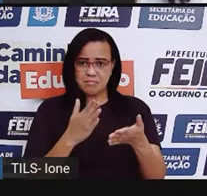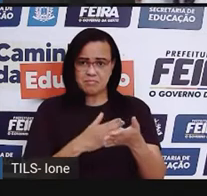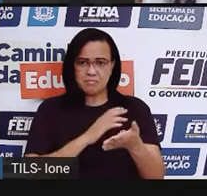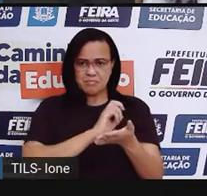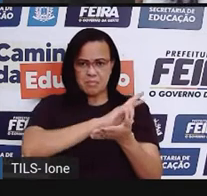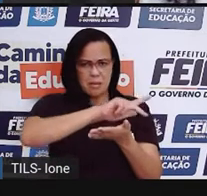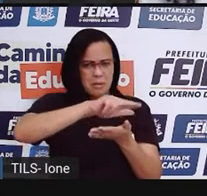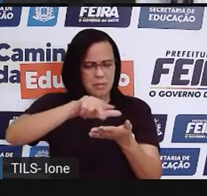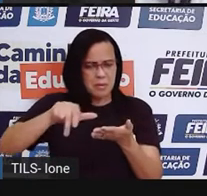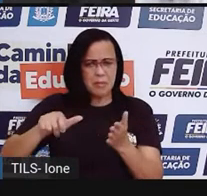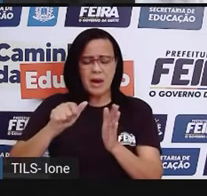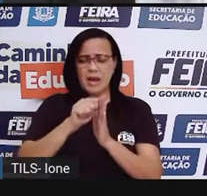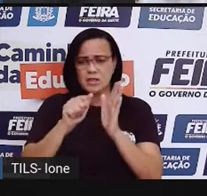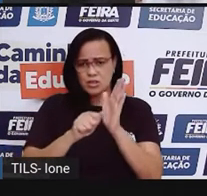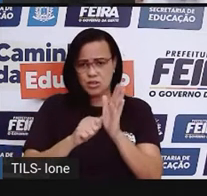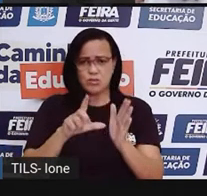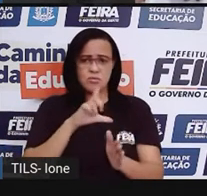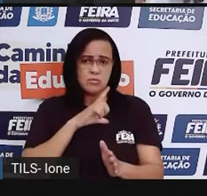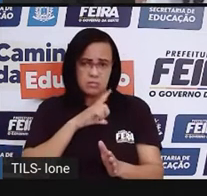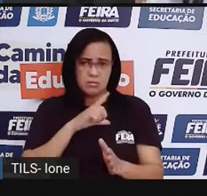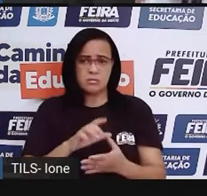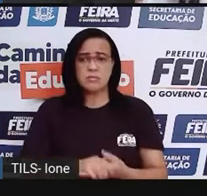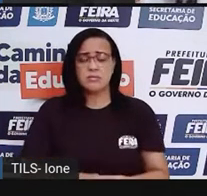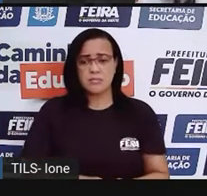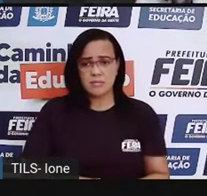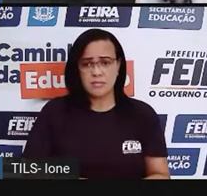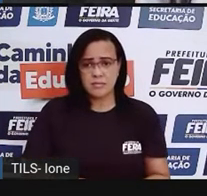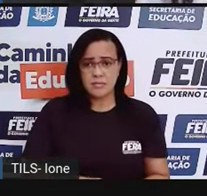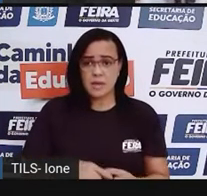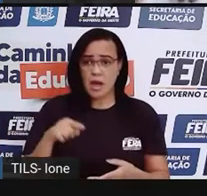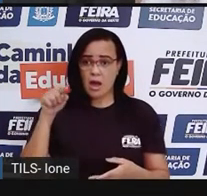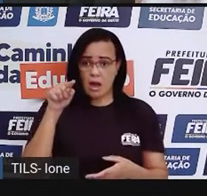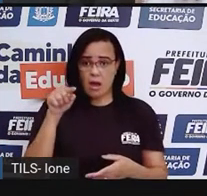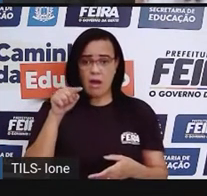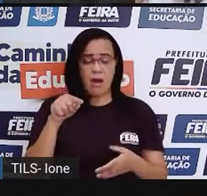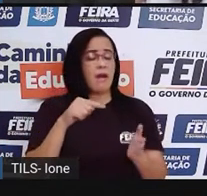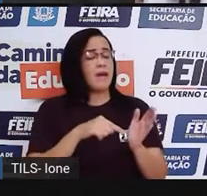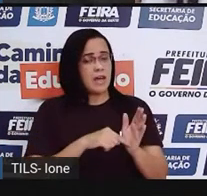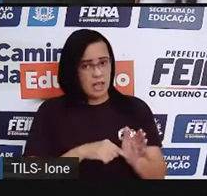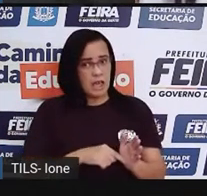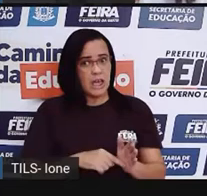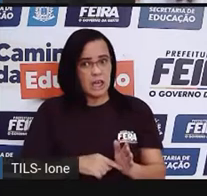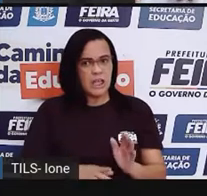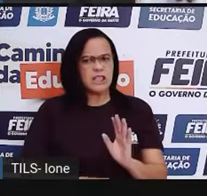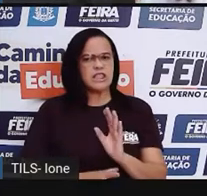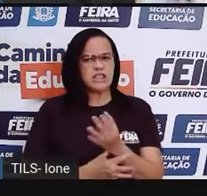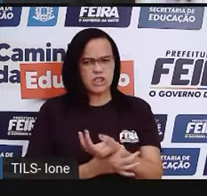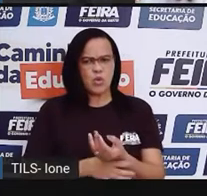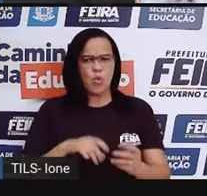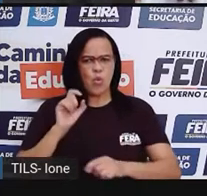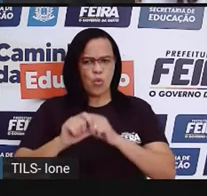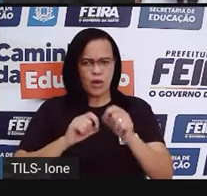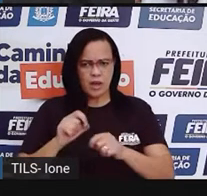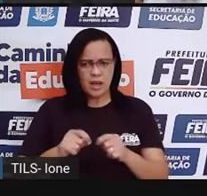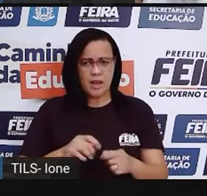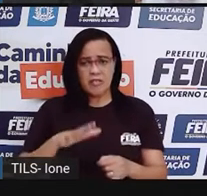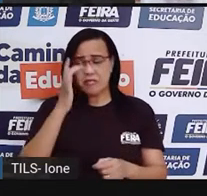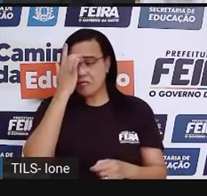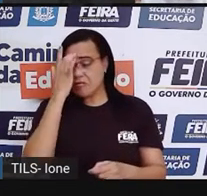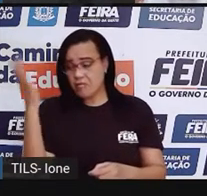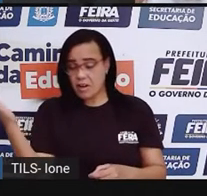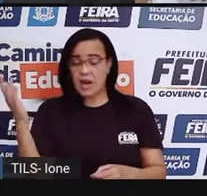vários artigos. É, é ele que garante as facilidades e oportunidades para que nós